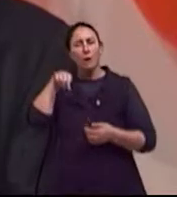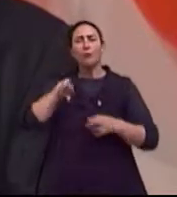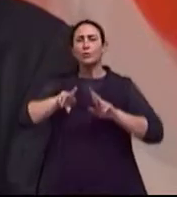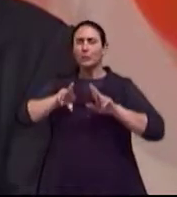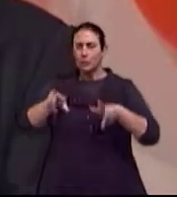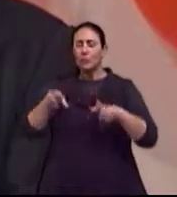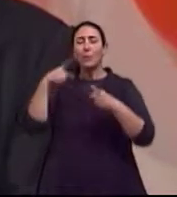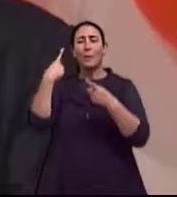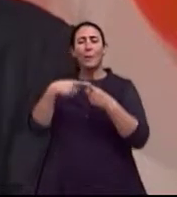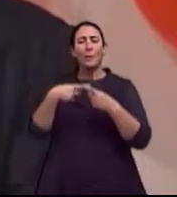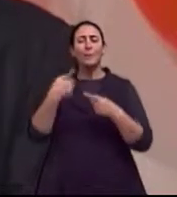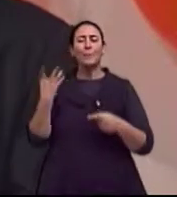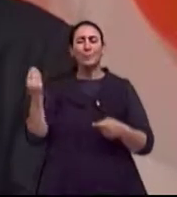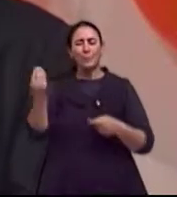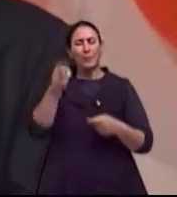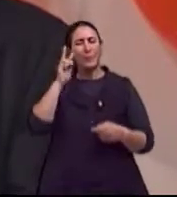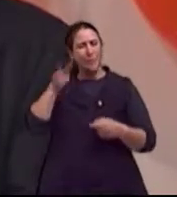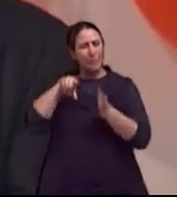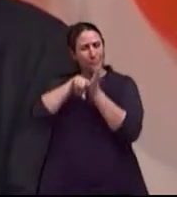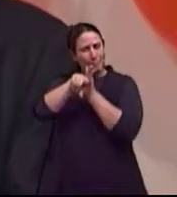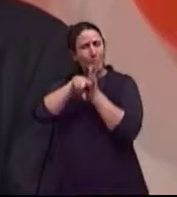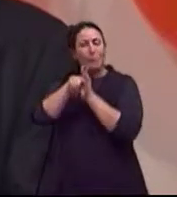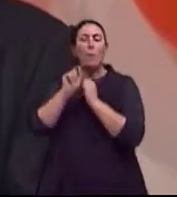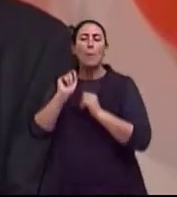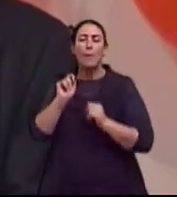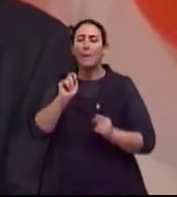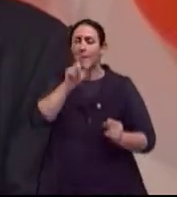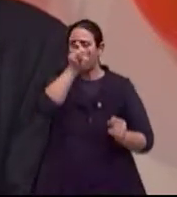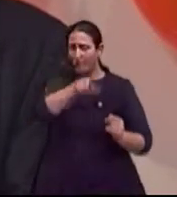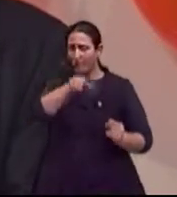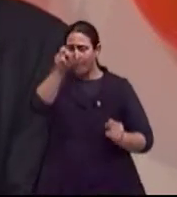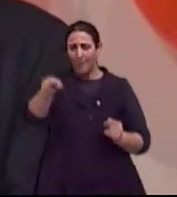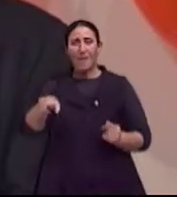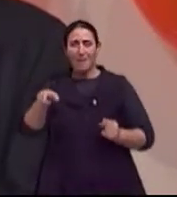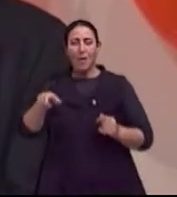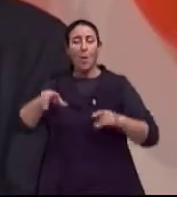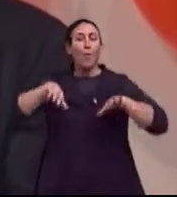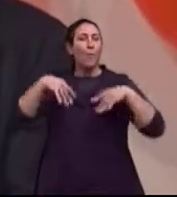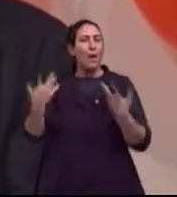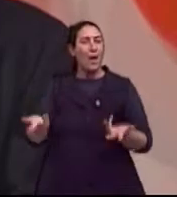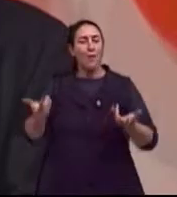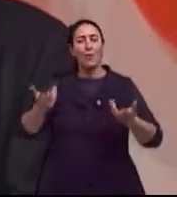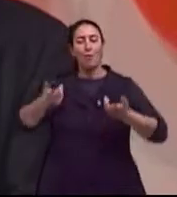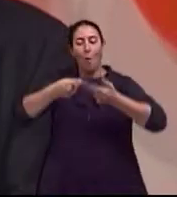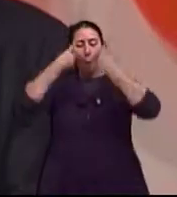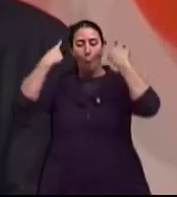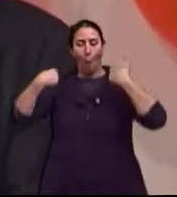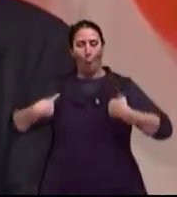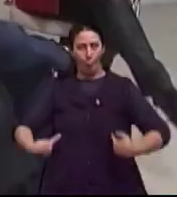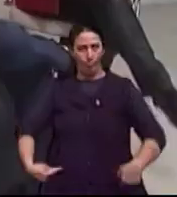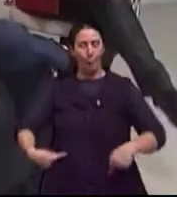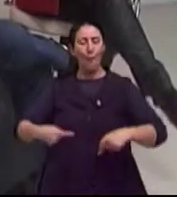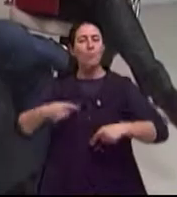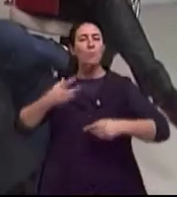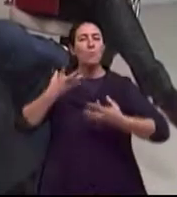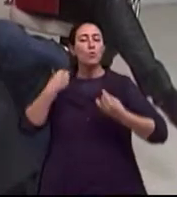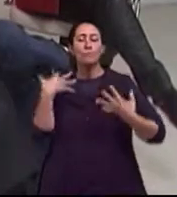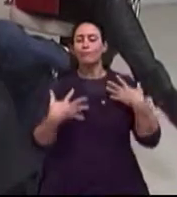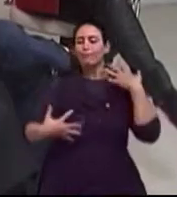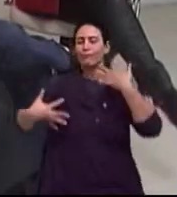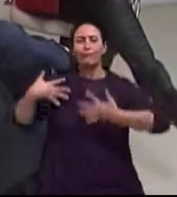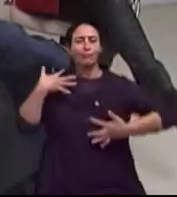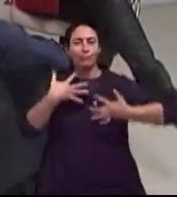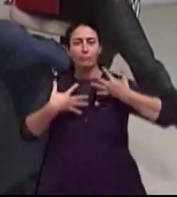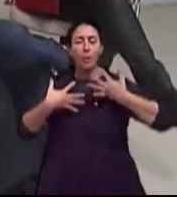falam ali que se sentem bem, que mexe com toda a musculatura que está em volta dos ossos. E isso aí